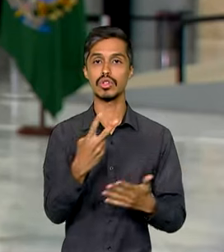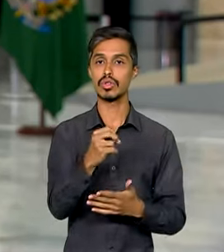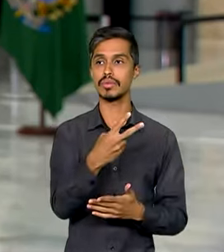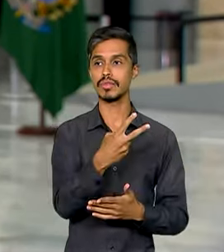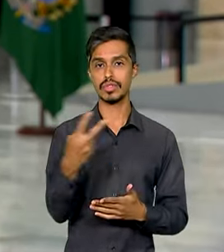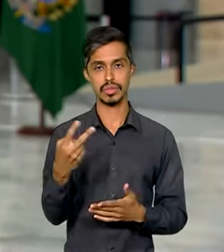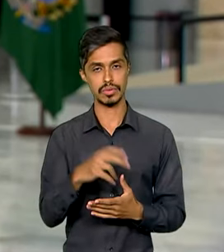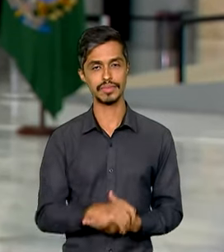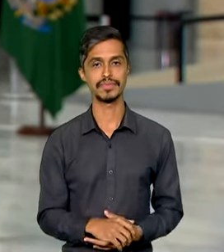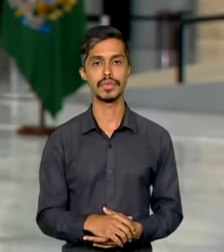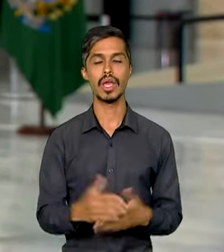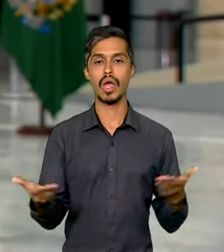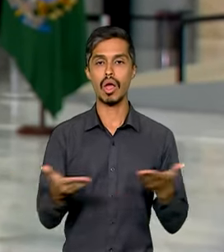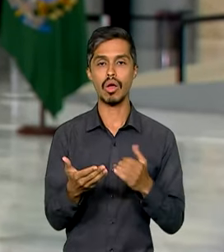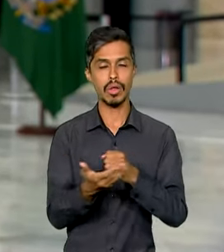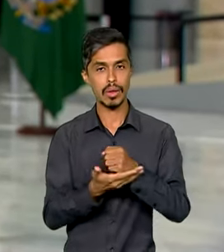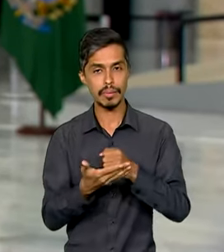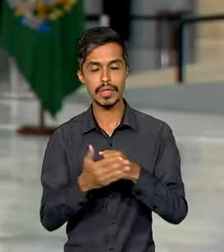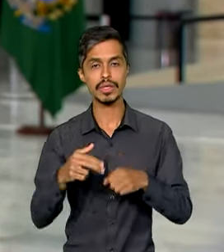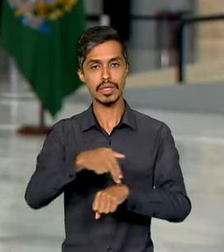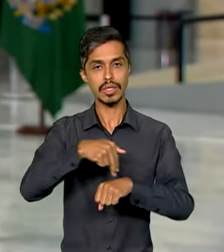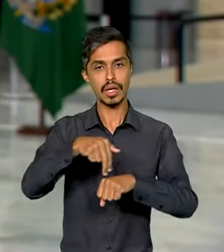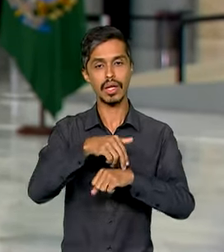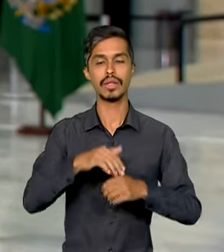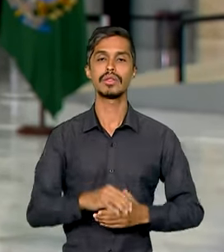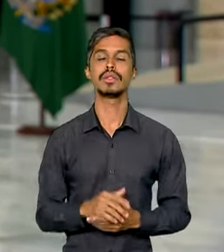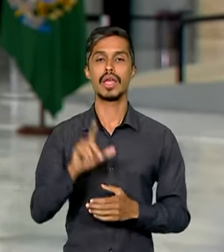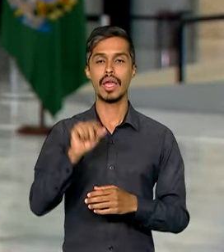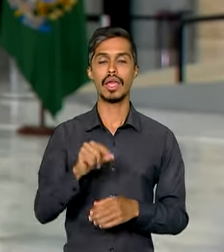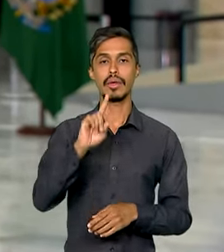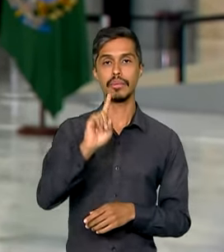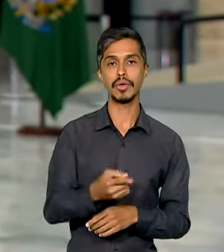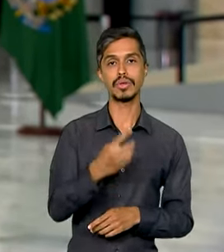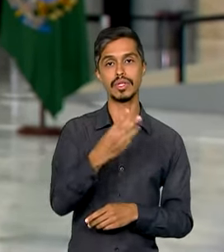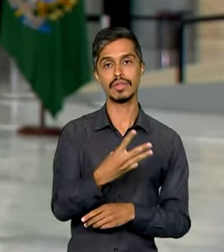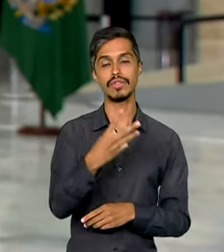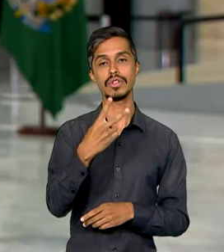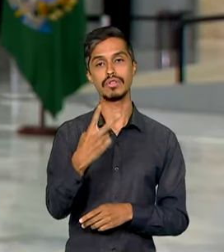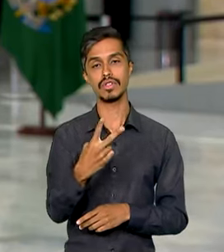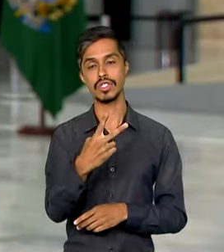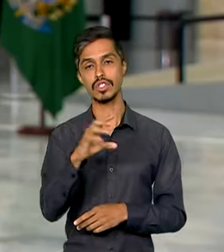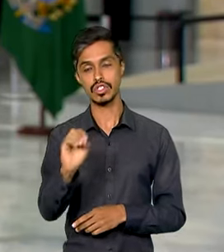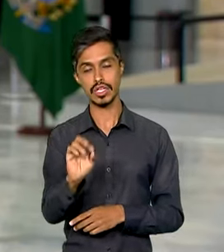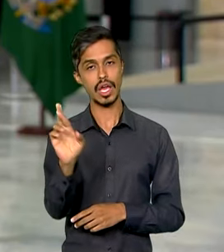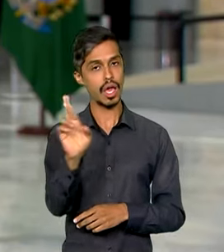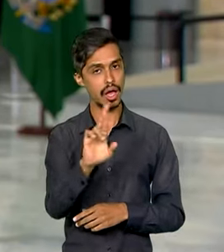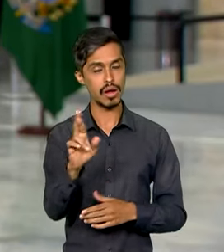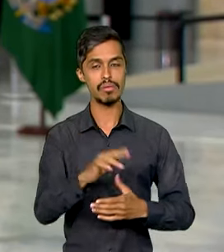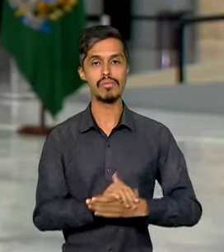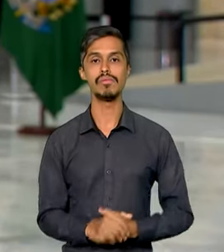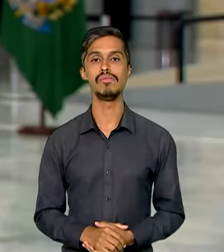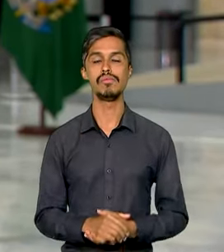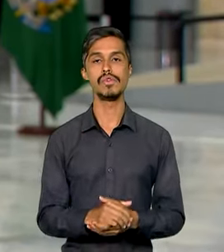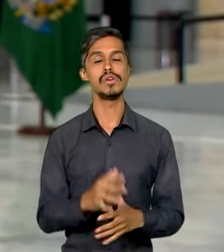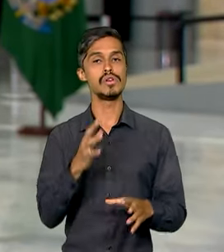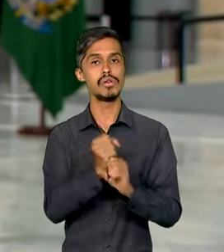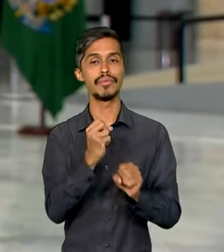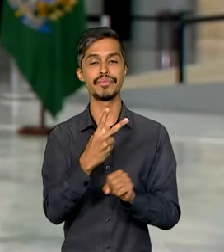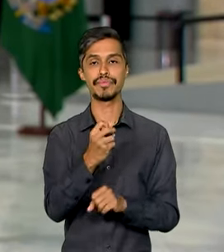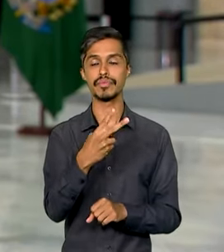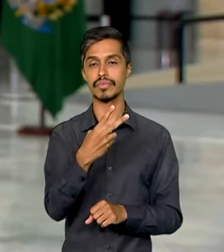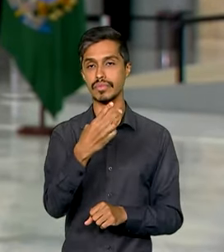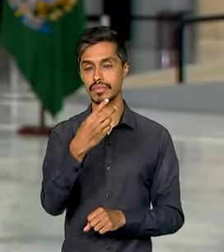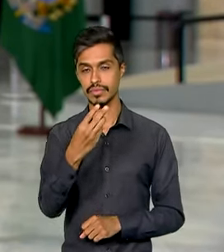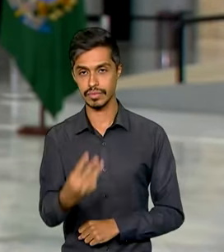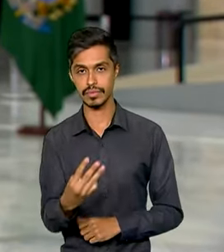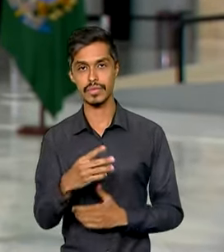Atualmente, o piso nacional está fixado em R$.320. No balanço de 2023, o